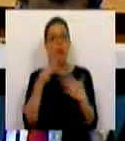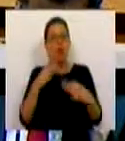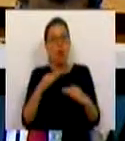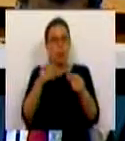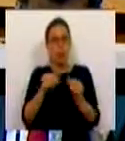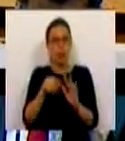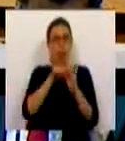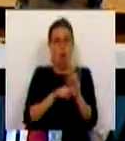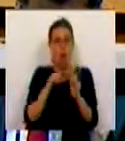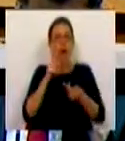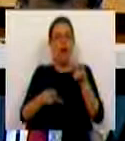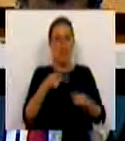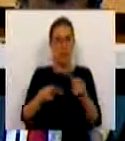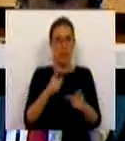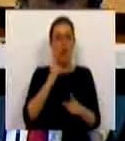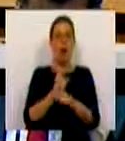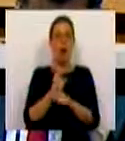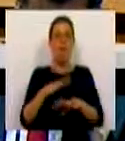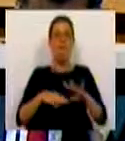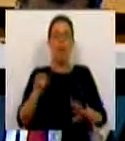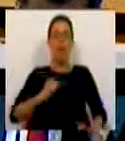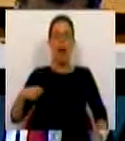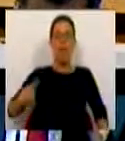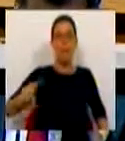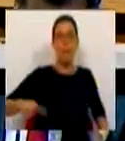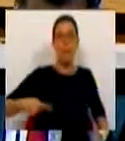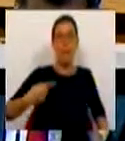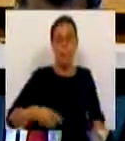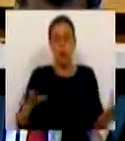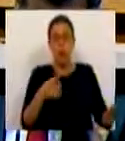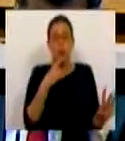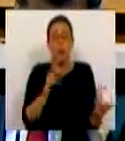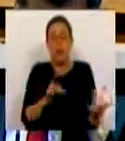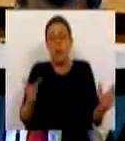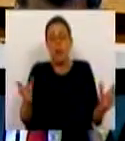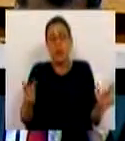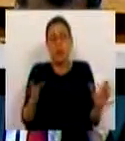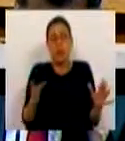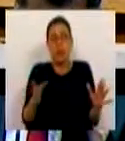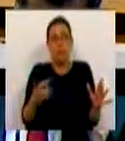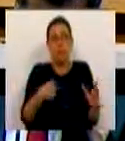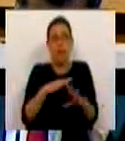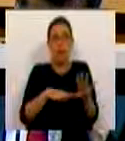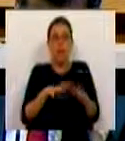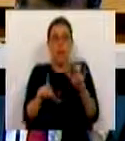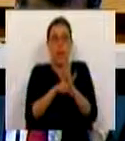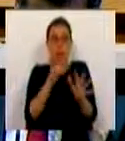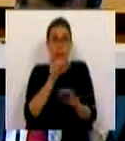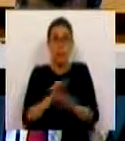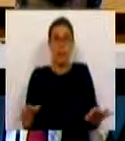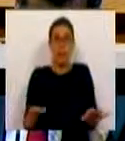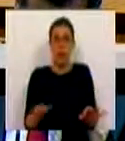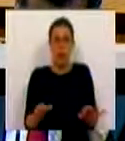normativa e no trabalho de avaliação daquilo que fazemos diariamente. Não significa isto que passaremos a produzir leis perfeitas.